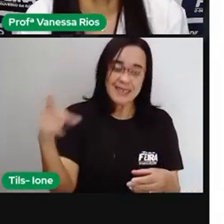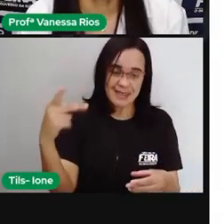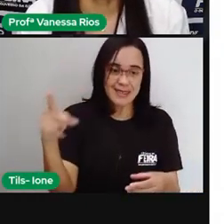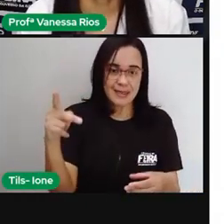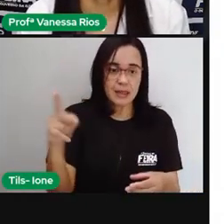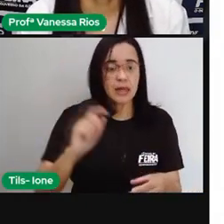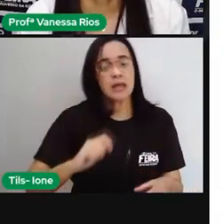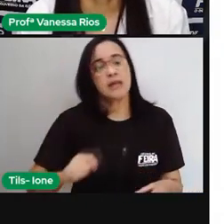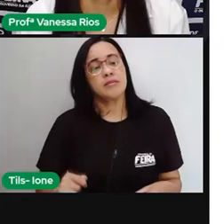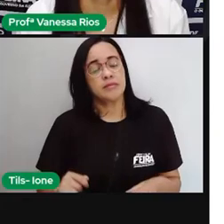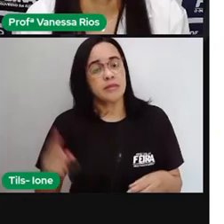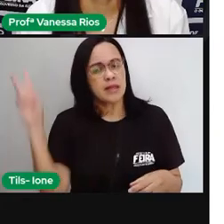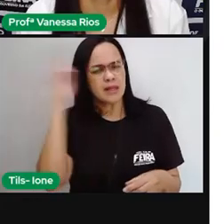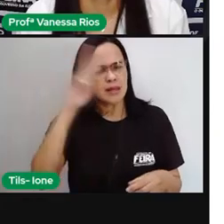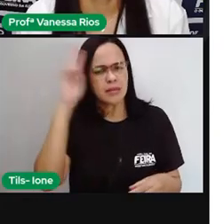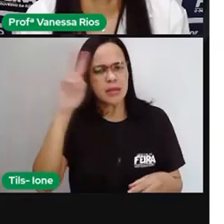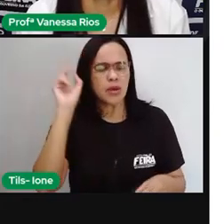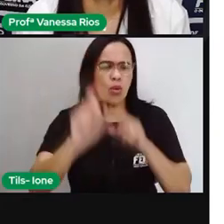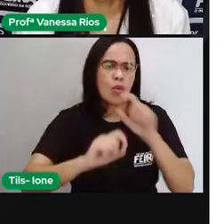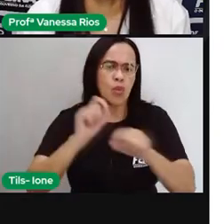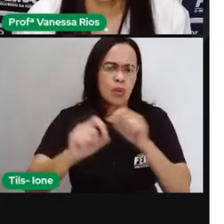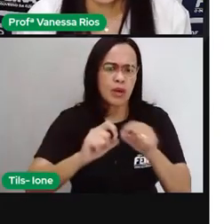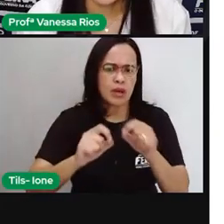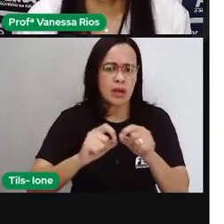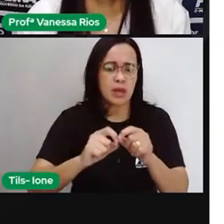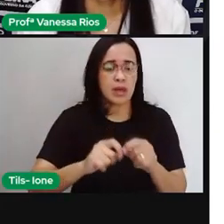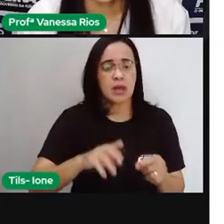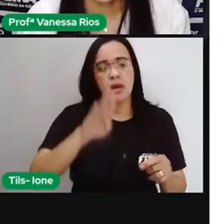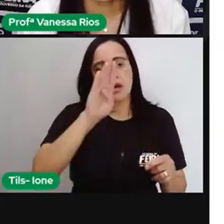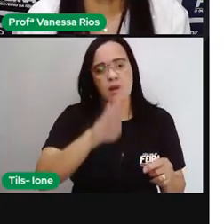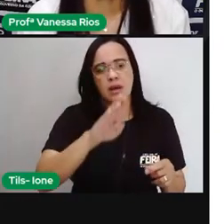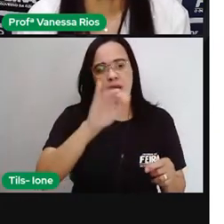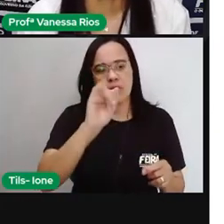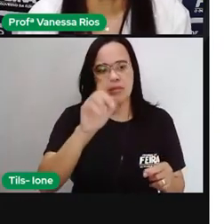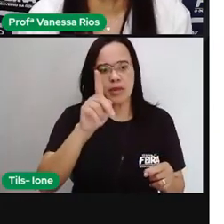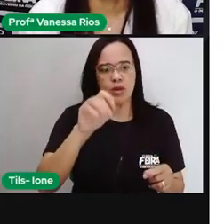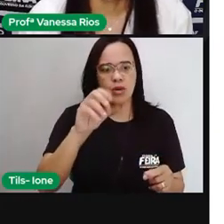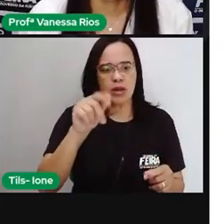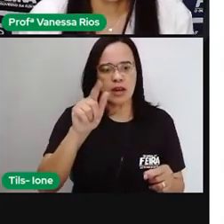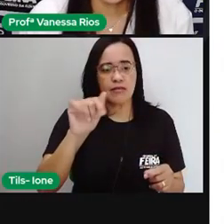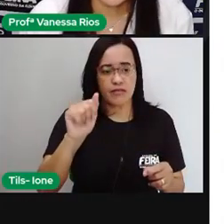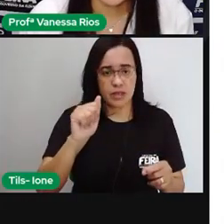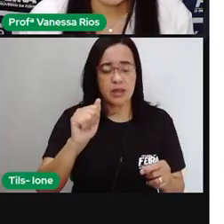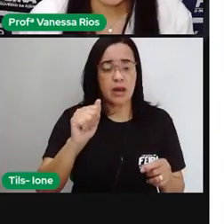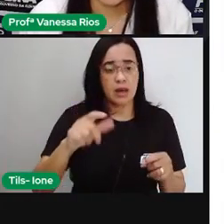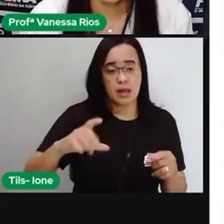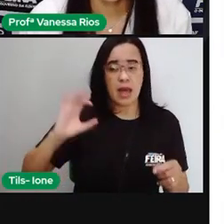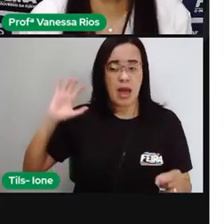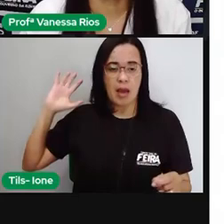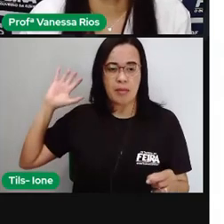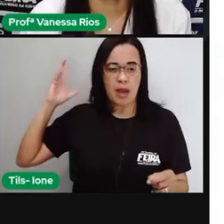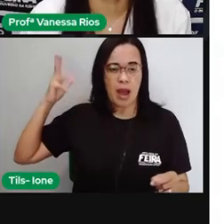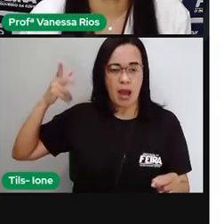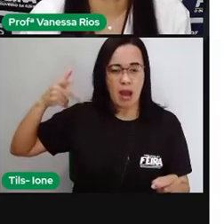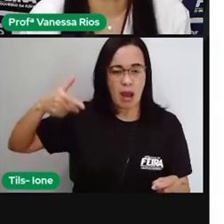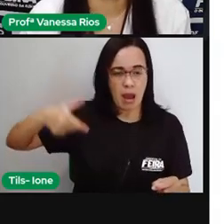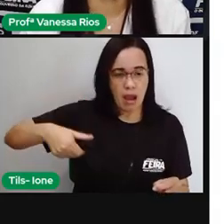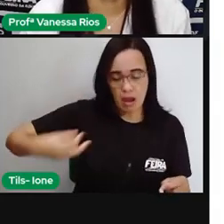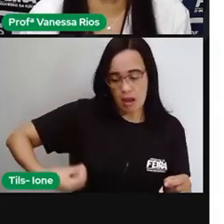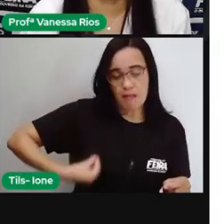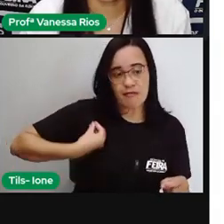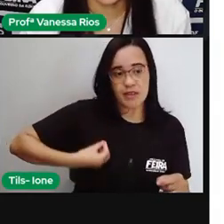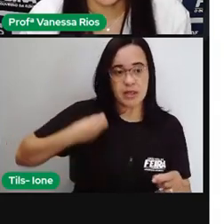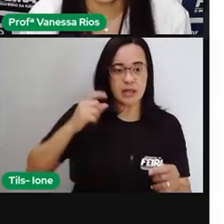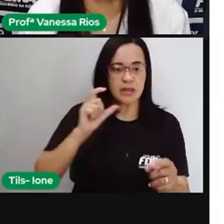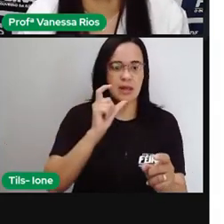pessoa. Lembrando aí que nós temos a biografia e também a autobiografia. Por exemplo, se você